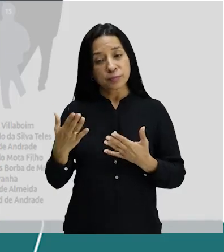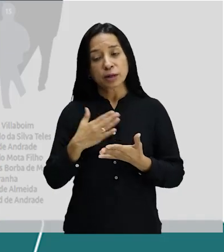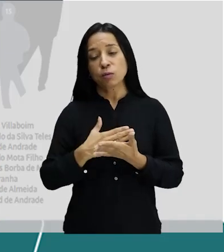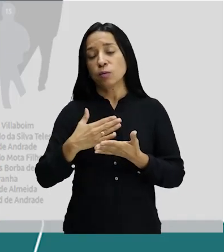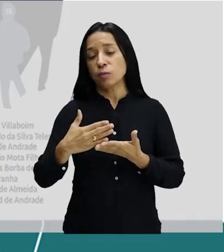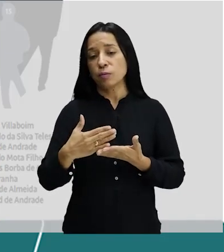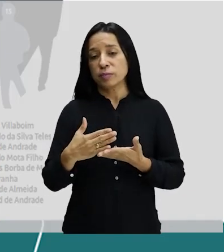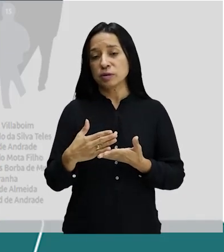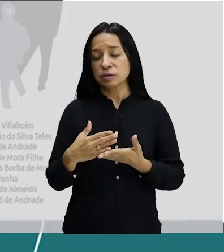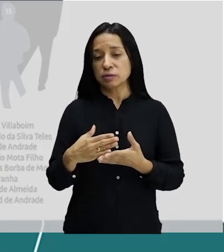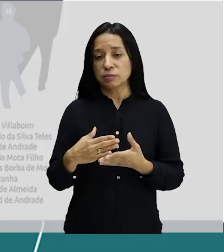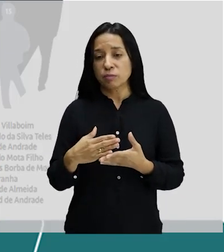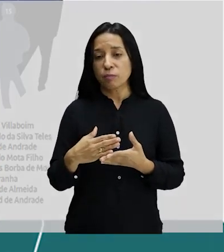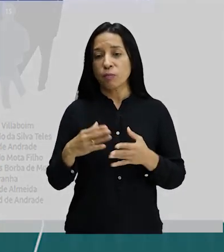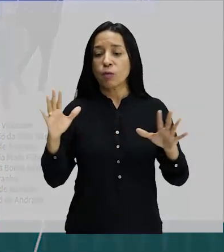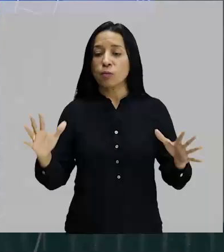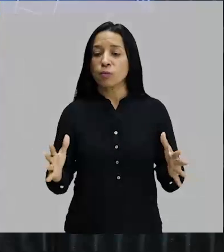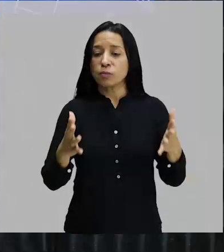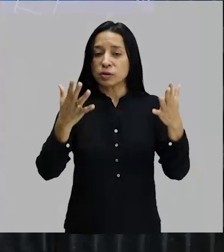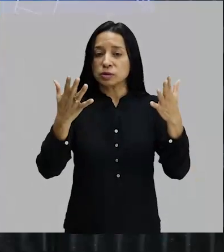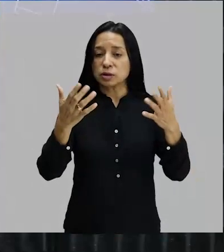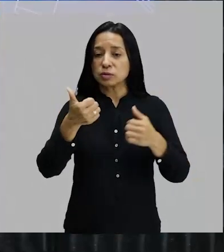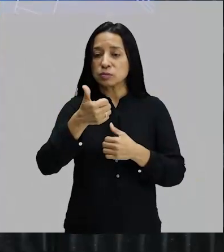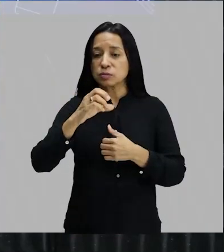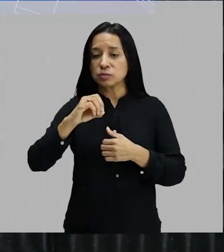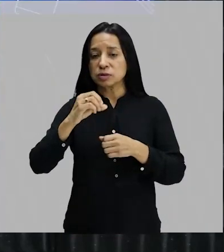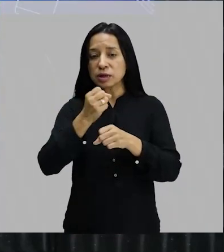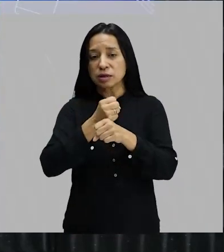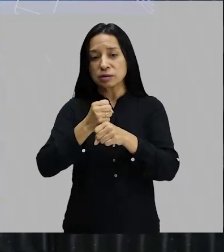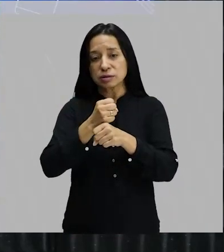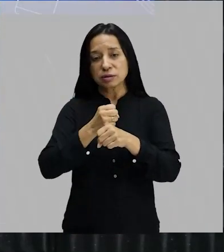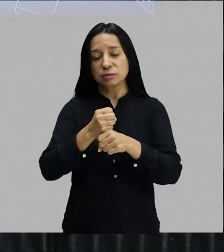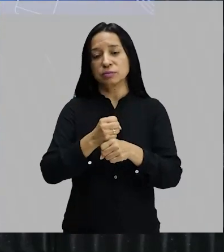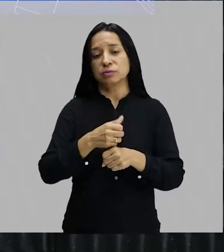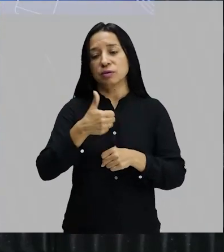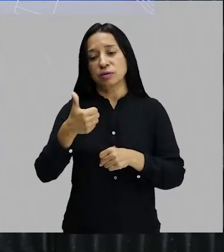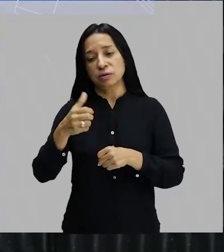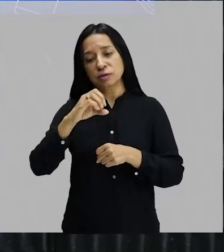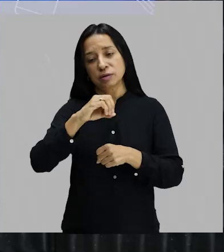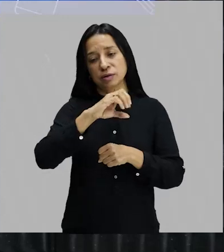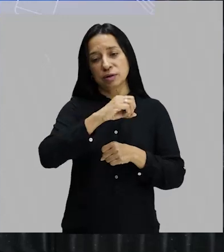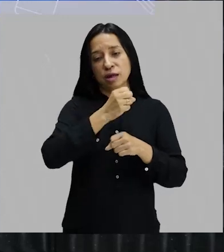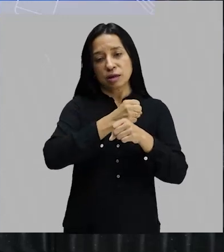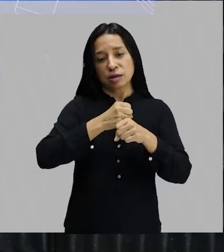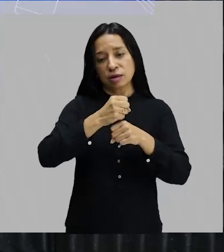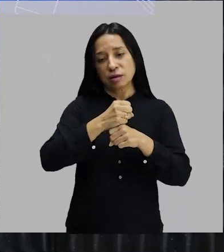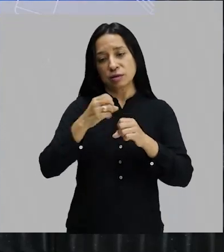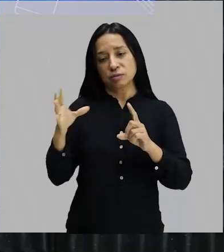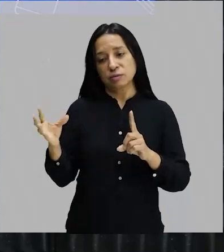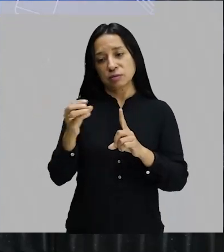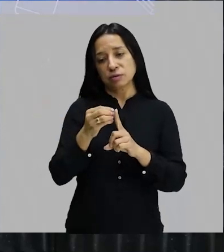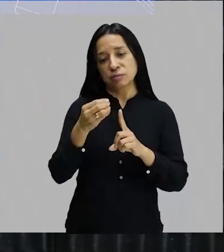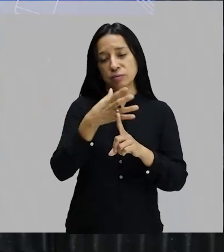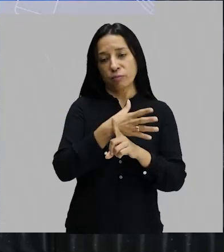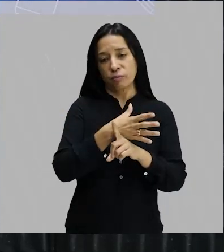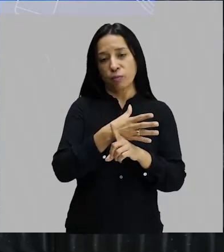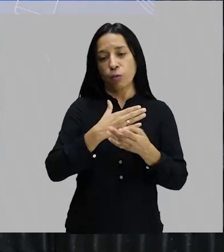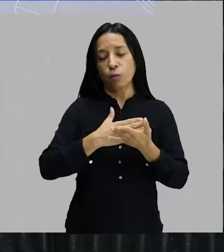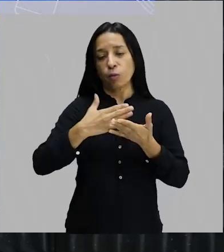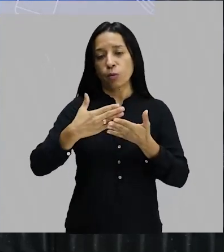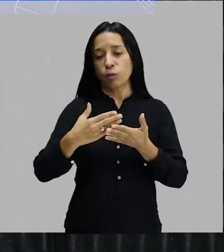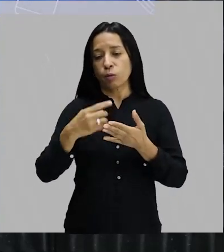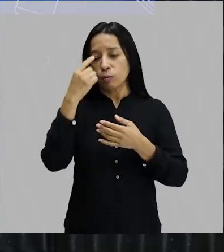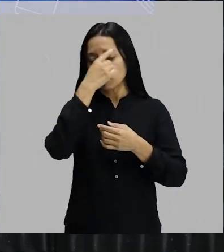começaram os festejos do centenário, centenário da Semana de Arte Moderna. Então, eu vou começar mostrando para vocês